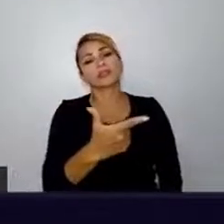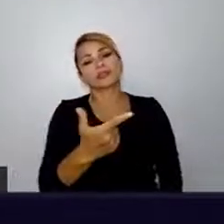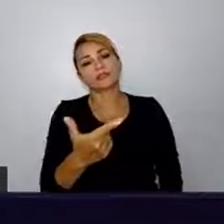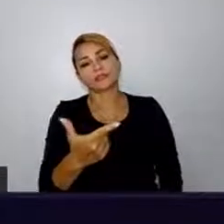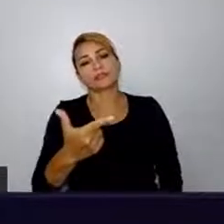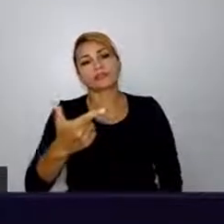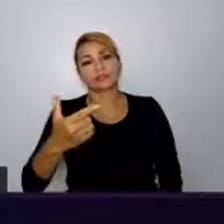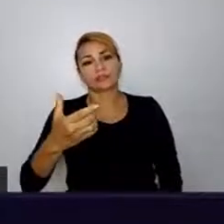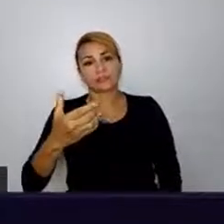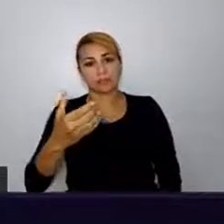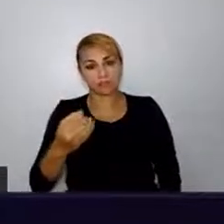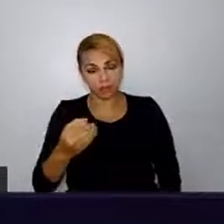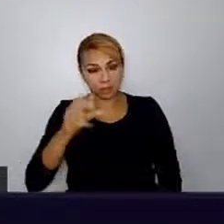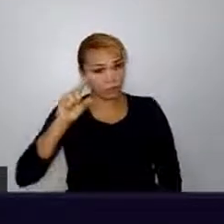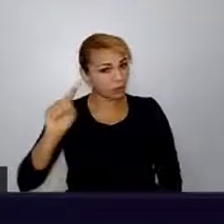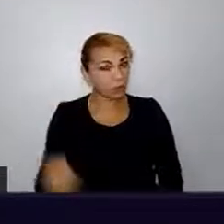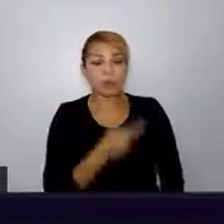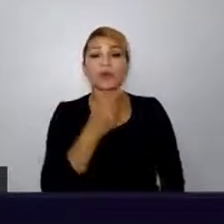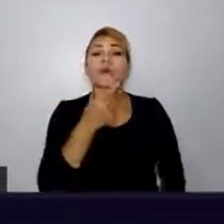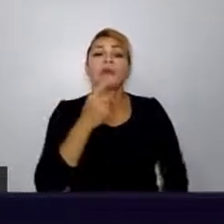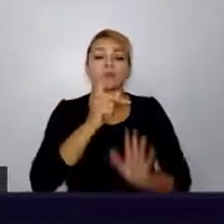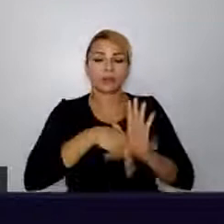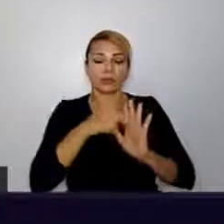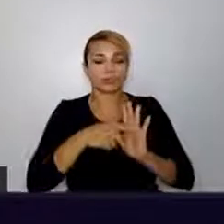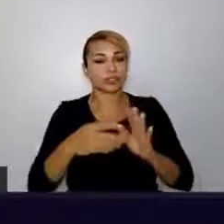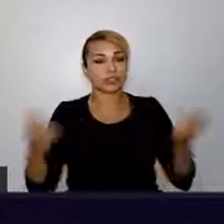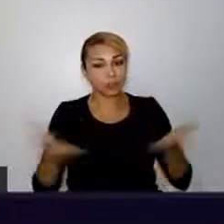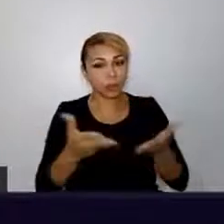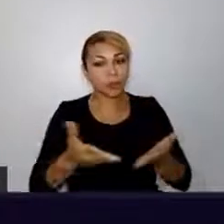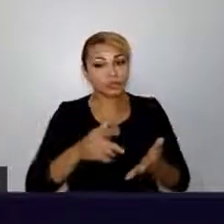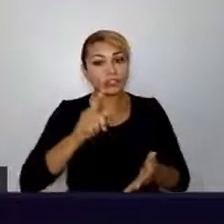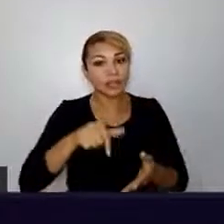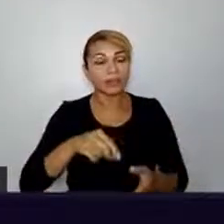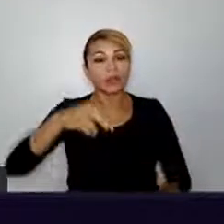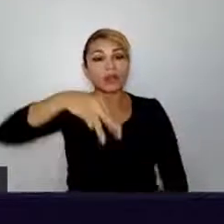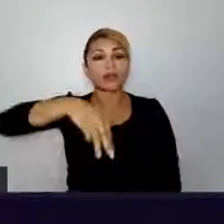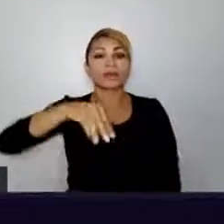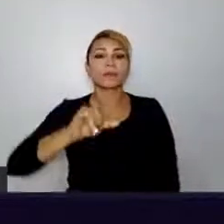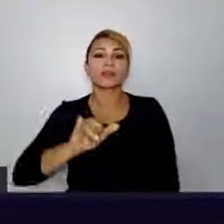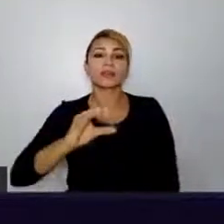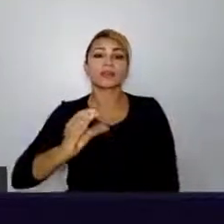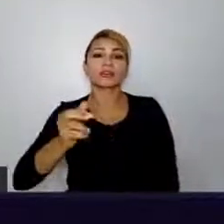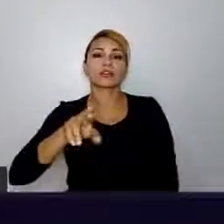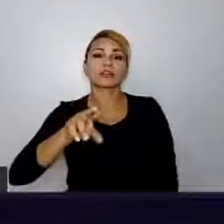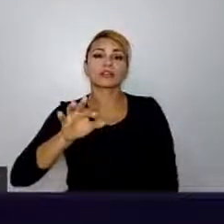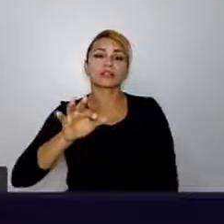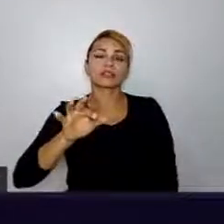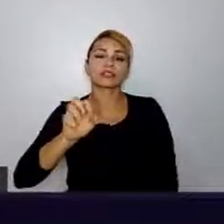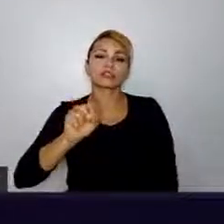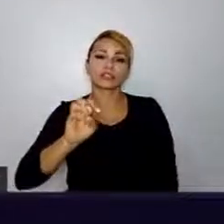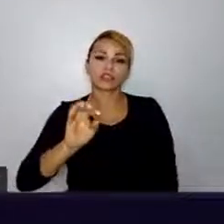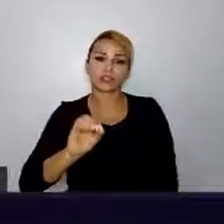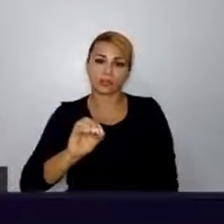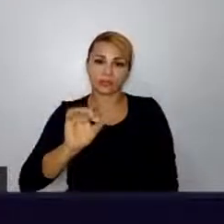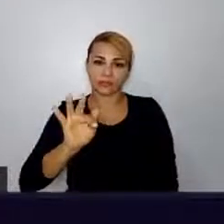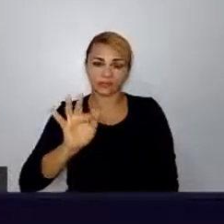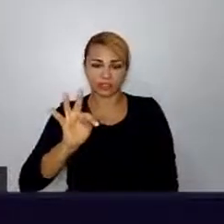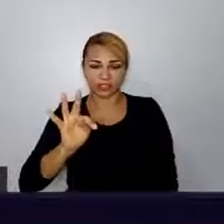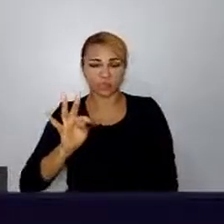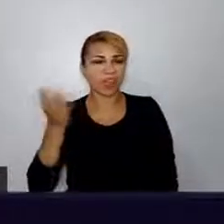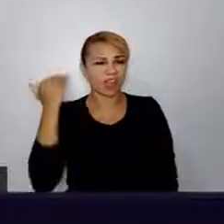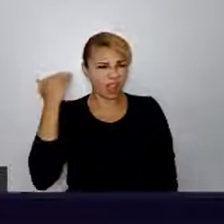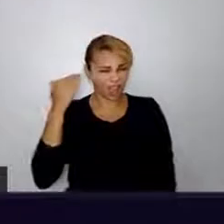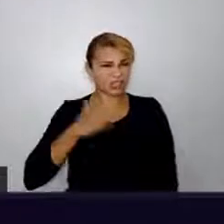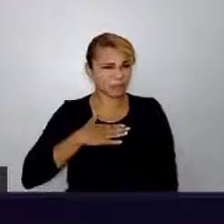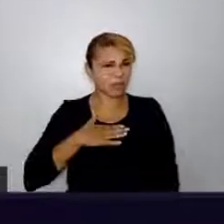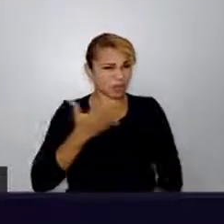E hoje, por incrível que pareça, até o Microsoft acredita numa pensão, isso é que é muito louco de pensar. Na minha época de faculdade, por